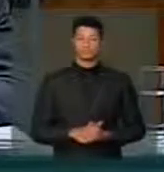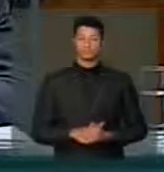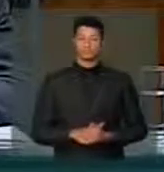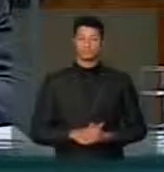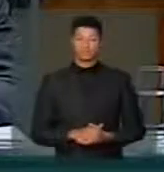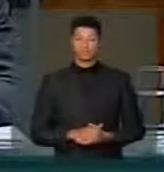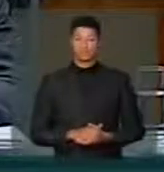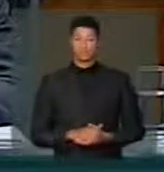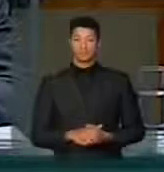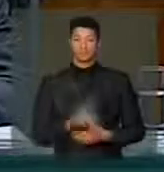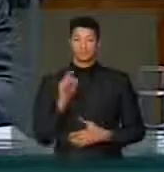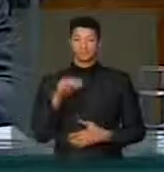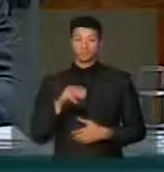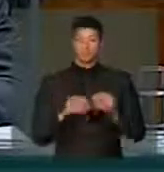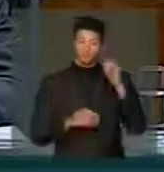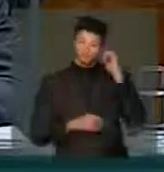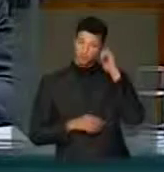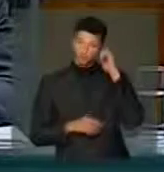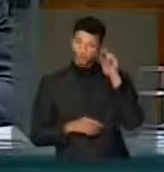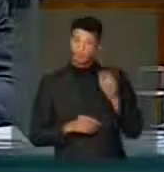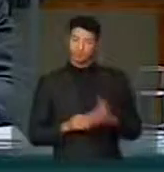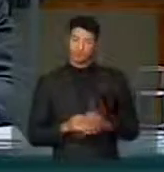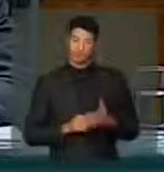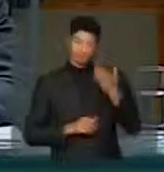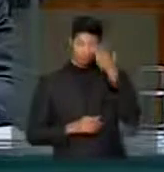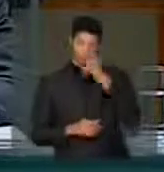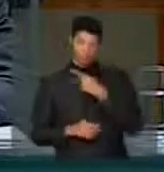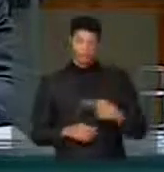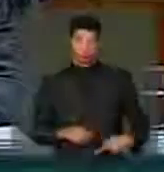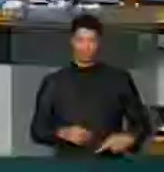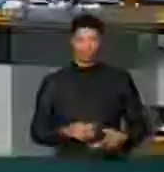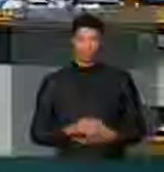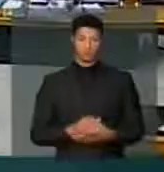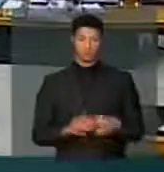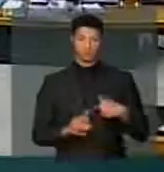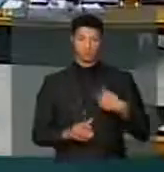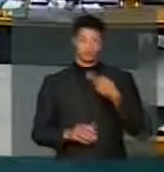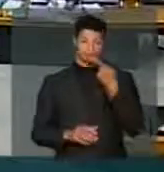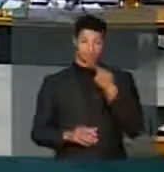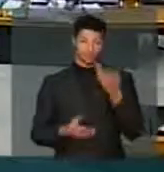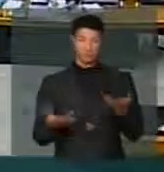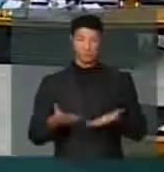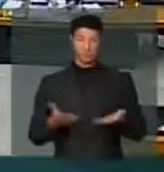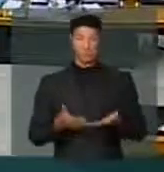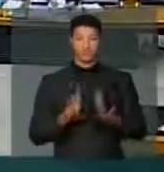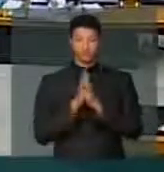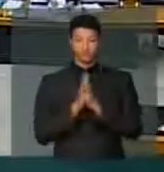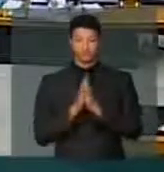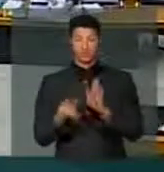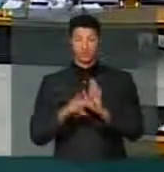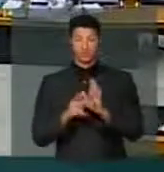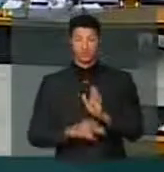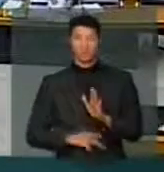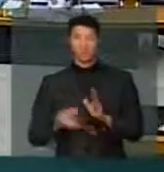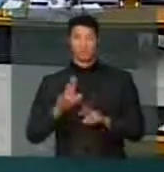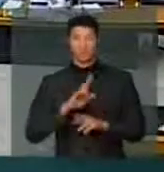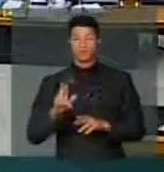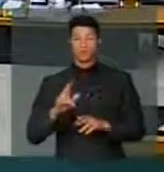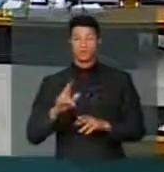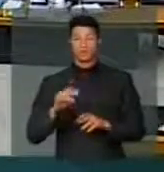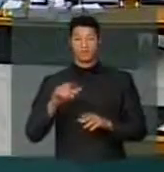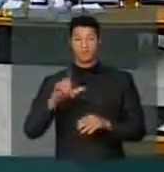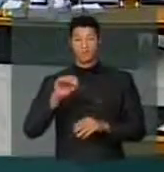Um minuto. Obrigado, presidente Edson. Eu faço agora um apelo, presidente, em nome das